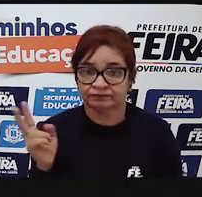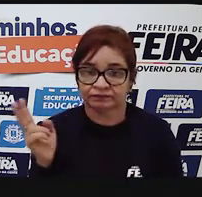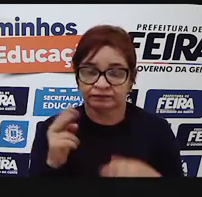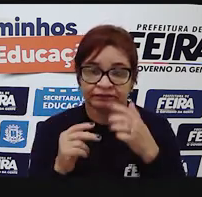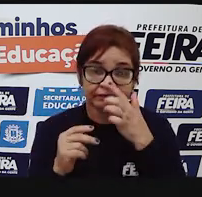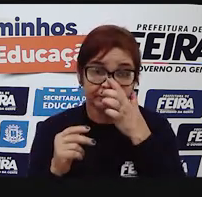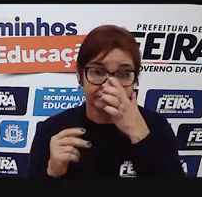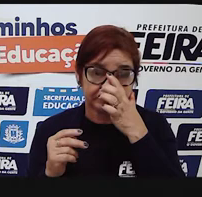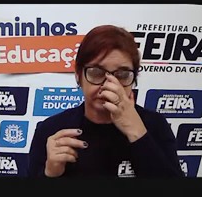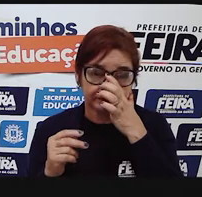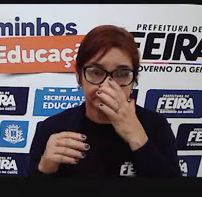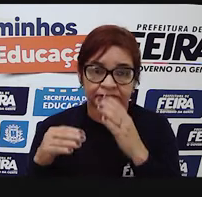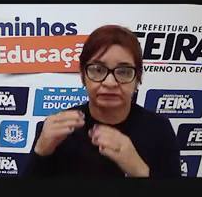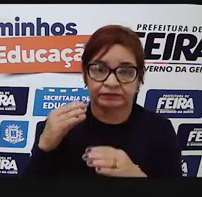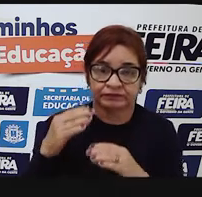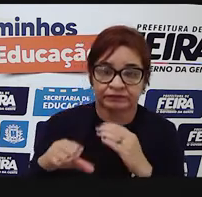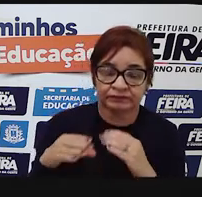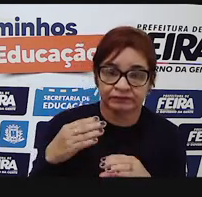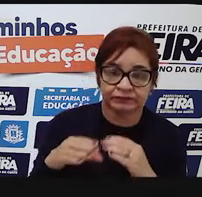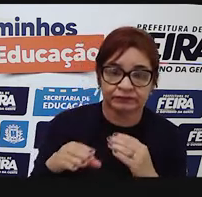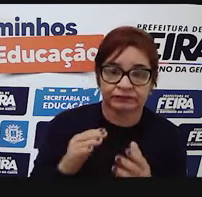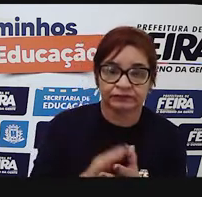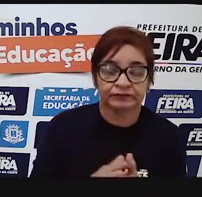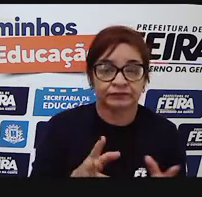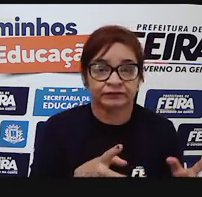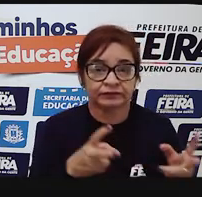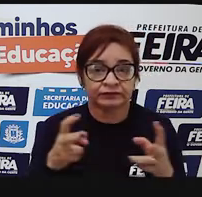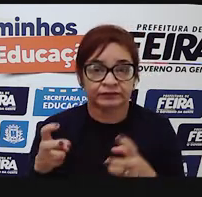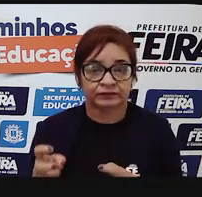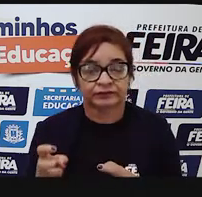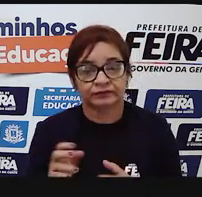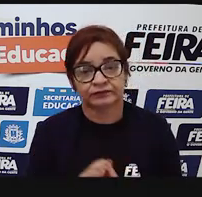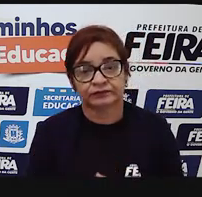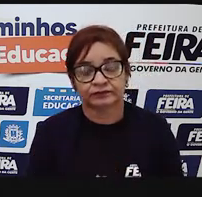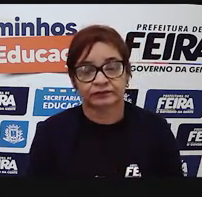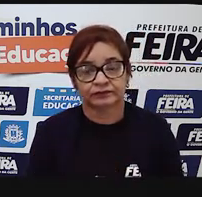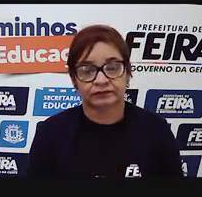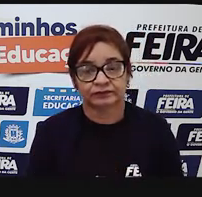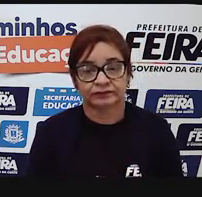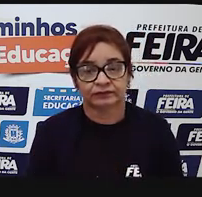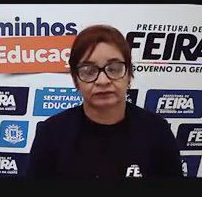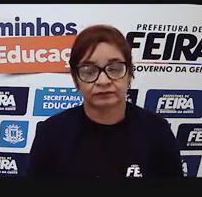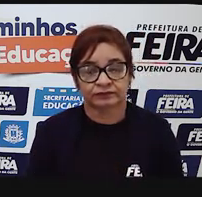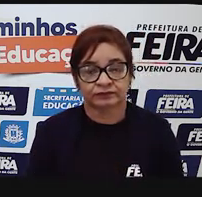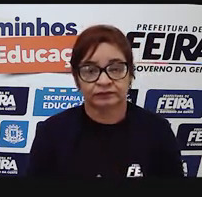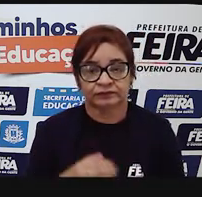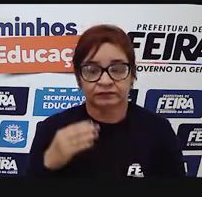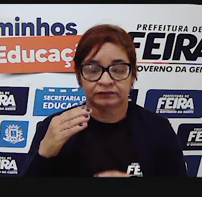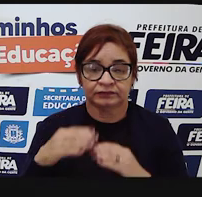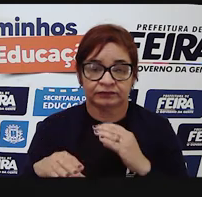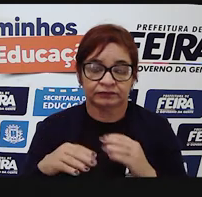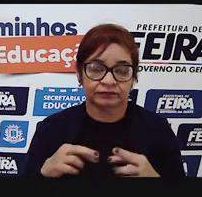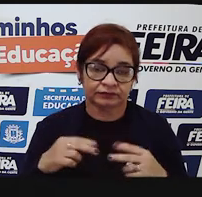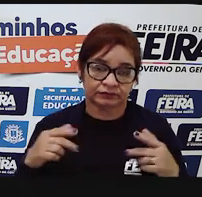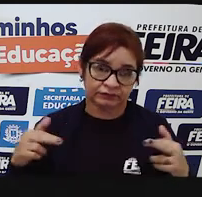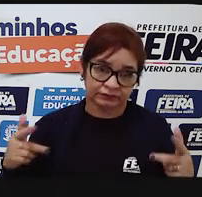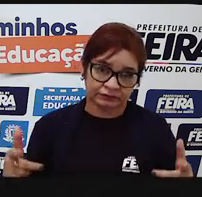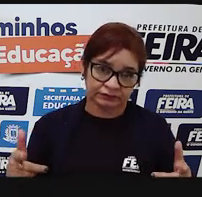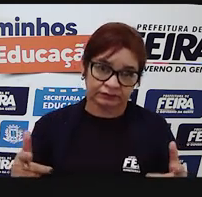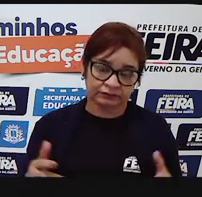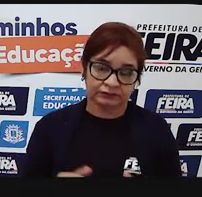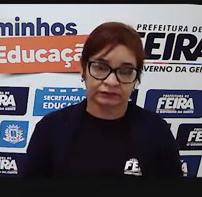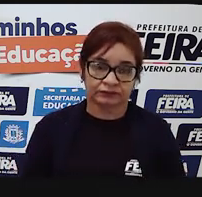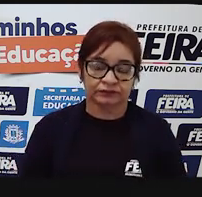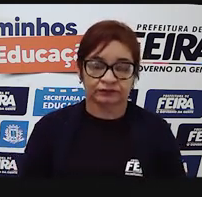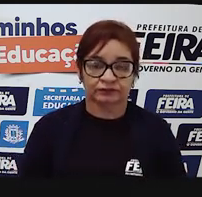nos momentos de comunicação, você percebe que a gente se comunica de várias formas.